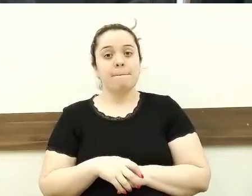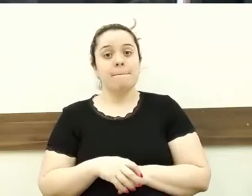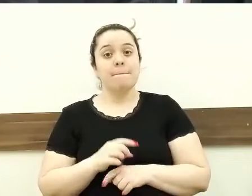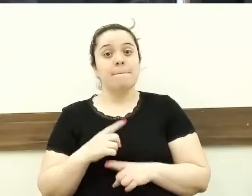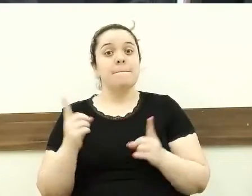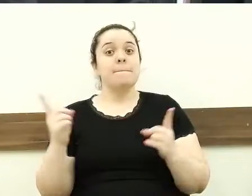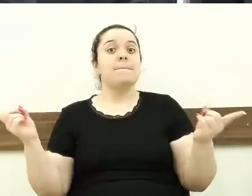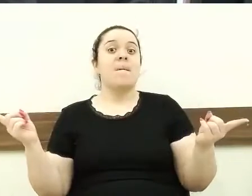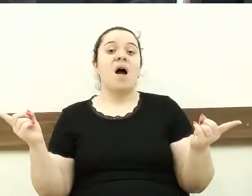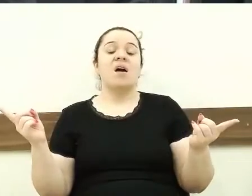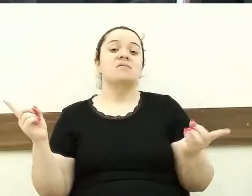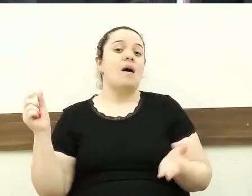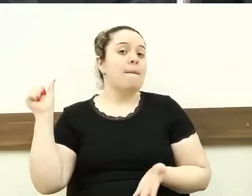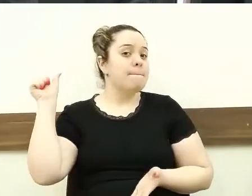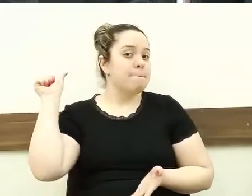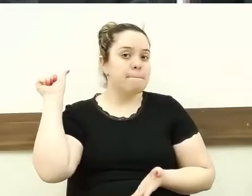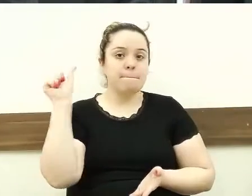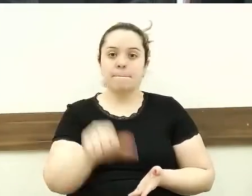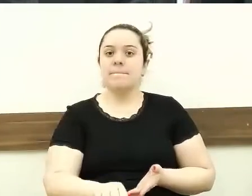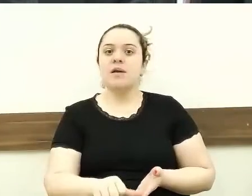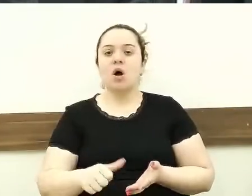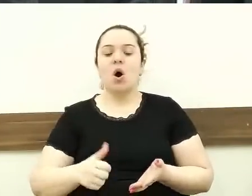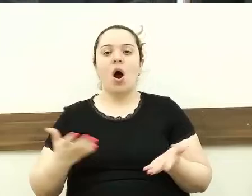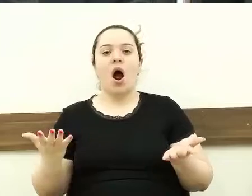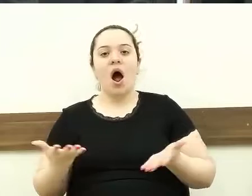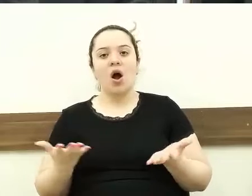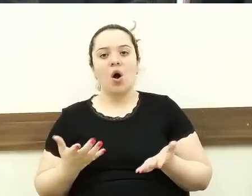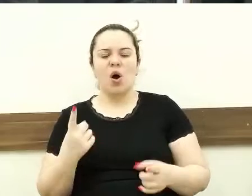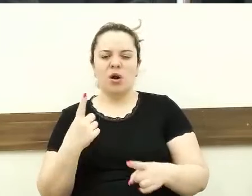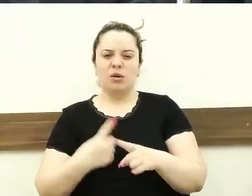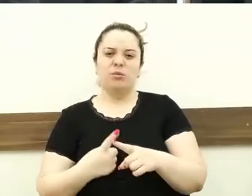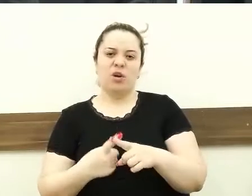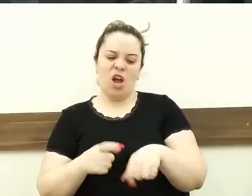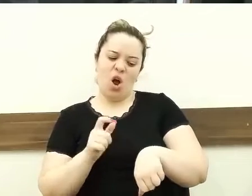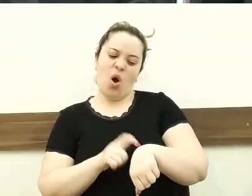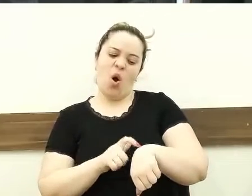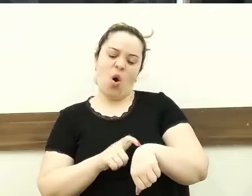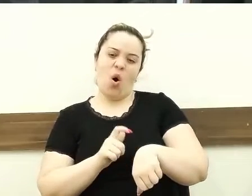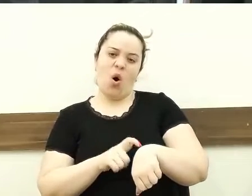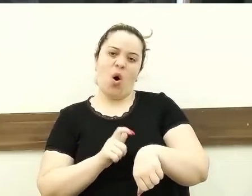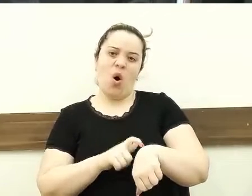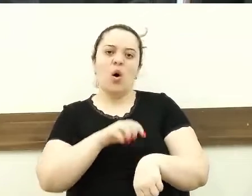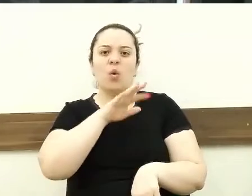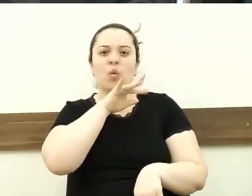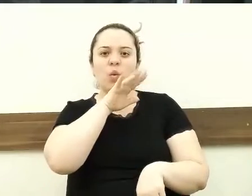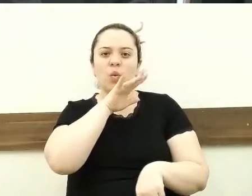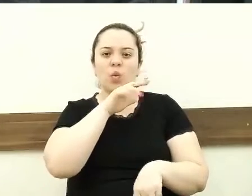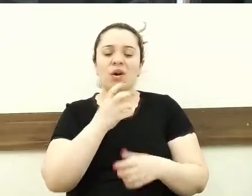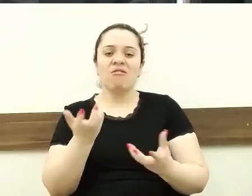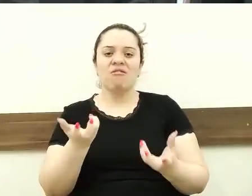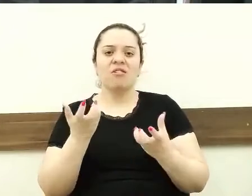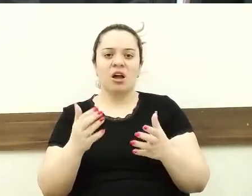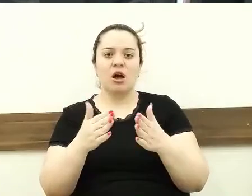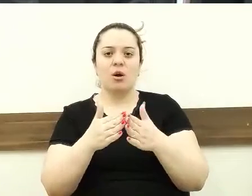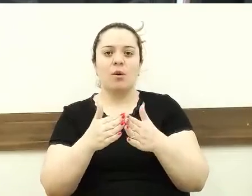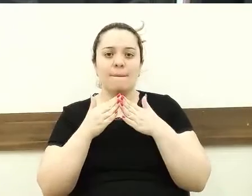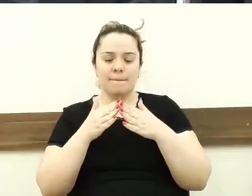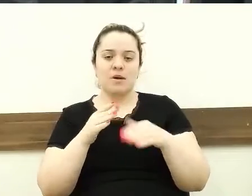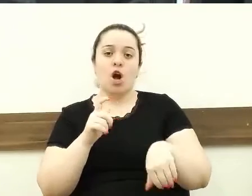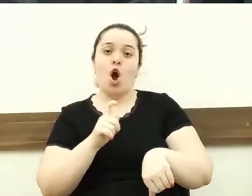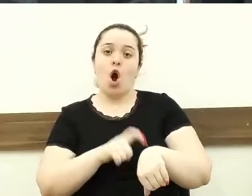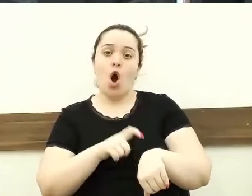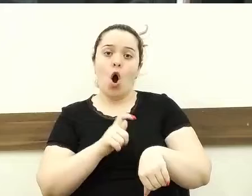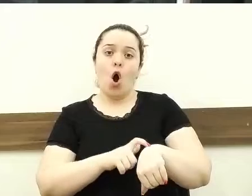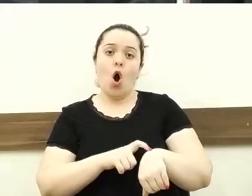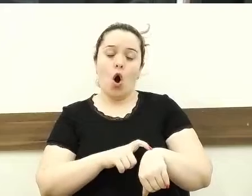a questão desse horário. Eu queria pedir para a nova mesa diretiva, se há possibilidade de nós discutirmos, um horário após